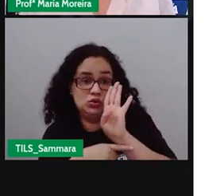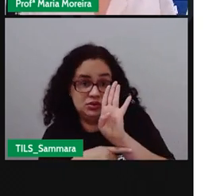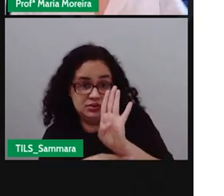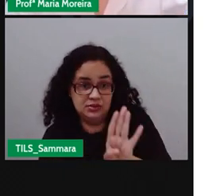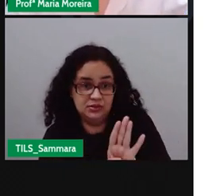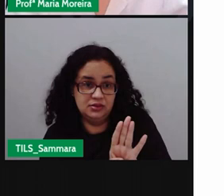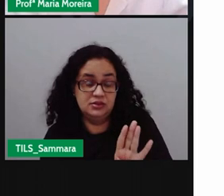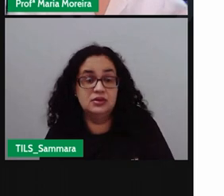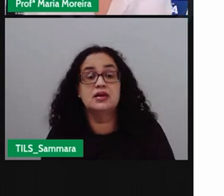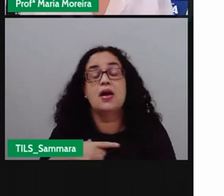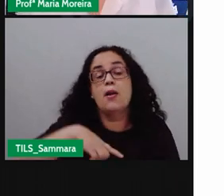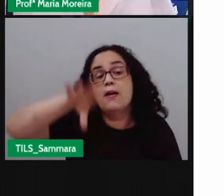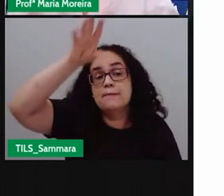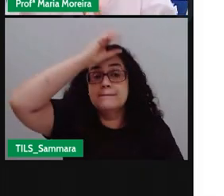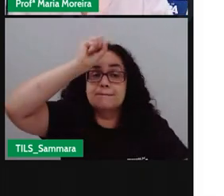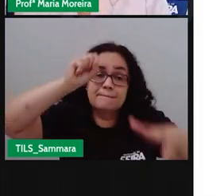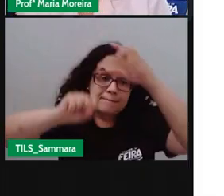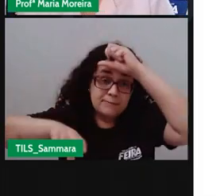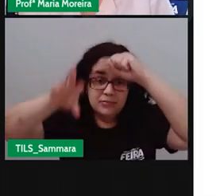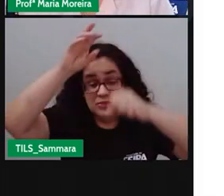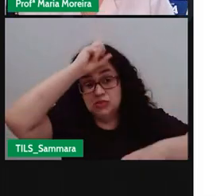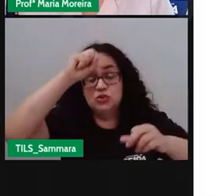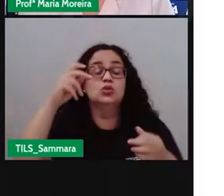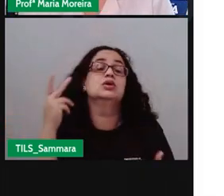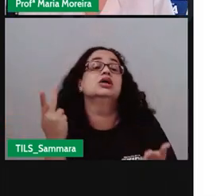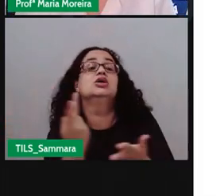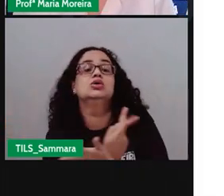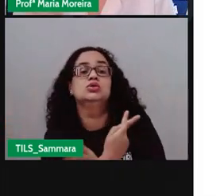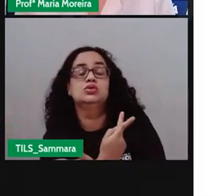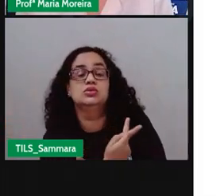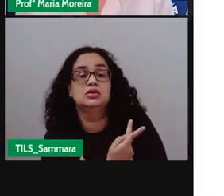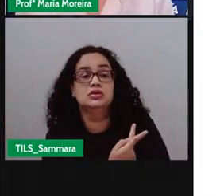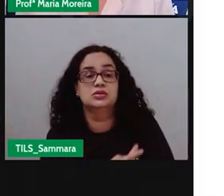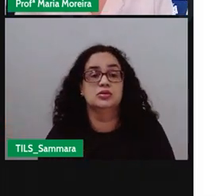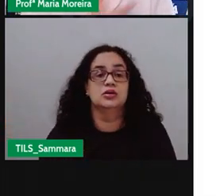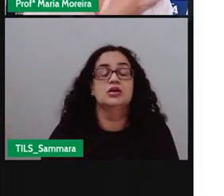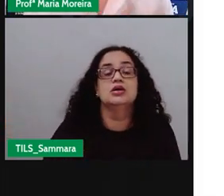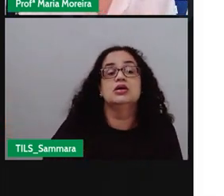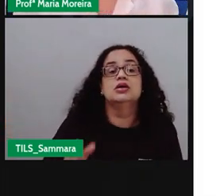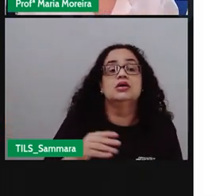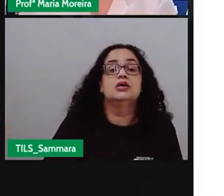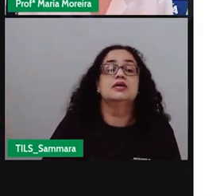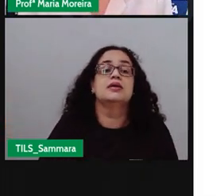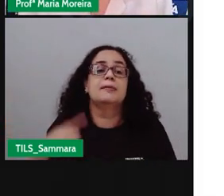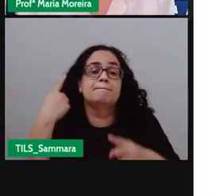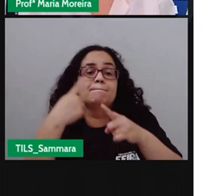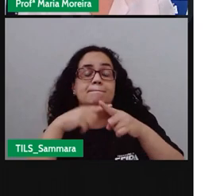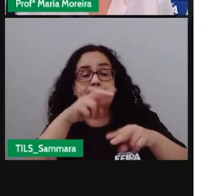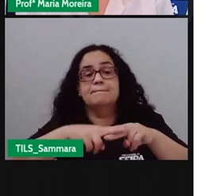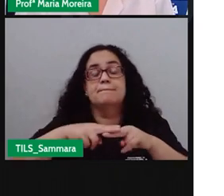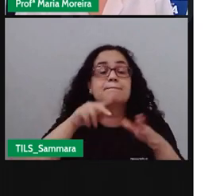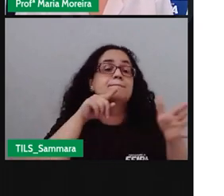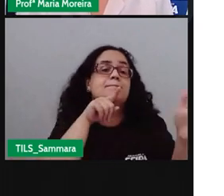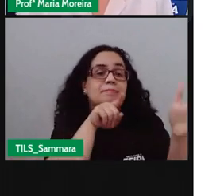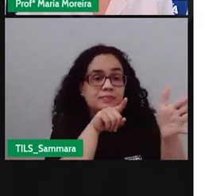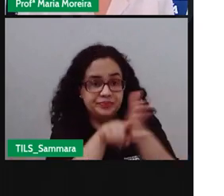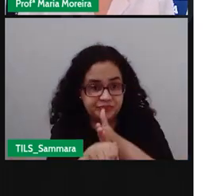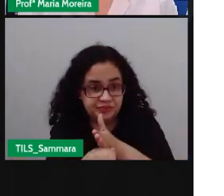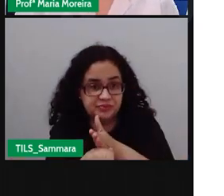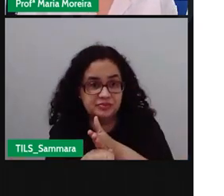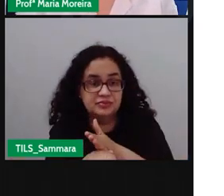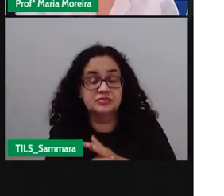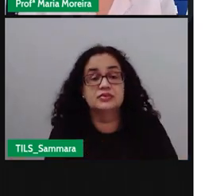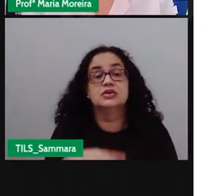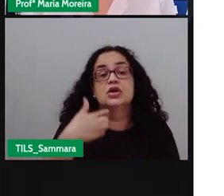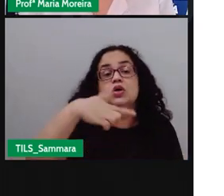descobrir e aprender mais sobre os fatos, né? Acontecimentos, fenômenos, por meio de perguntas que fazemos